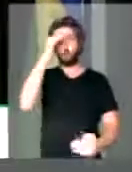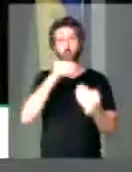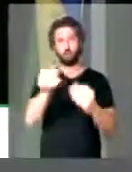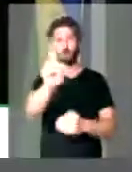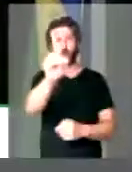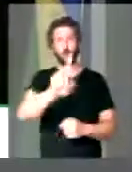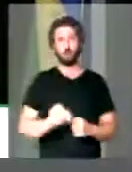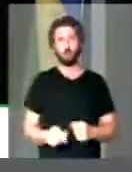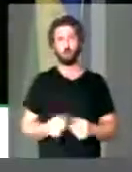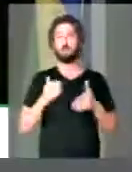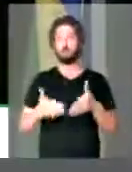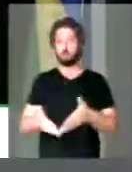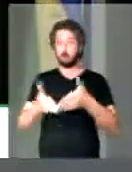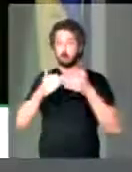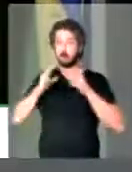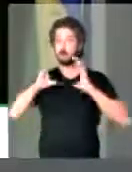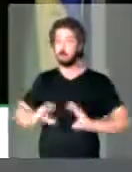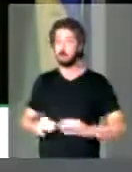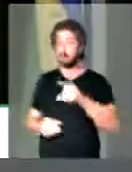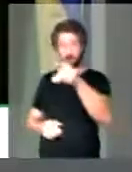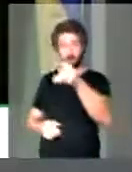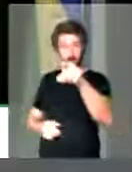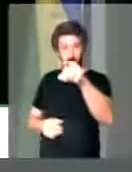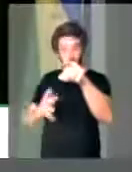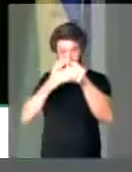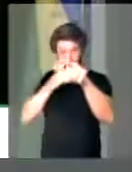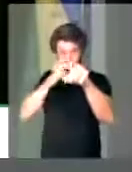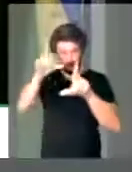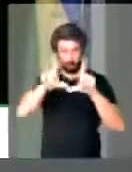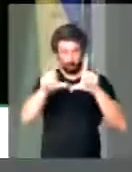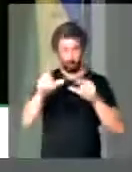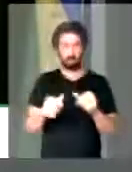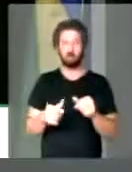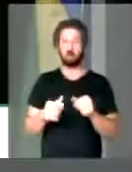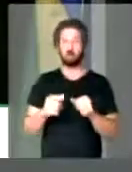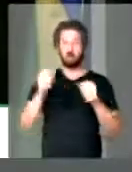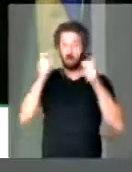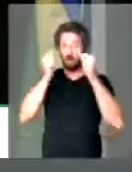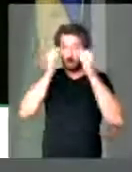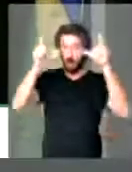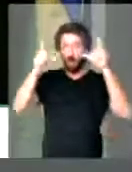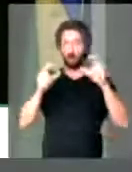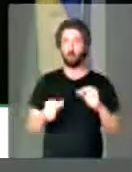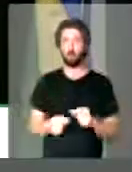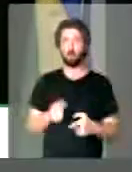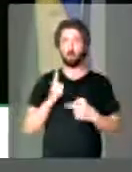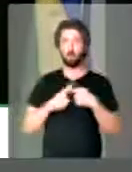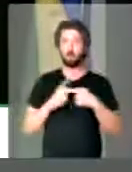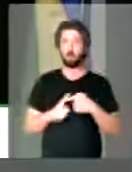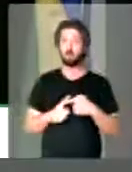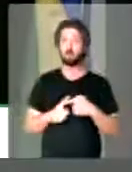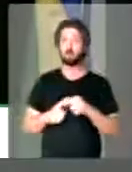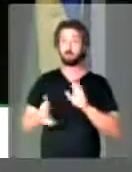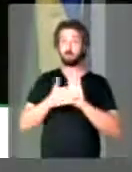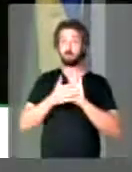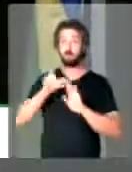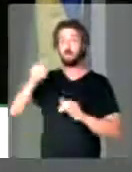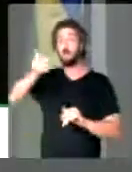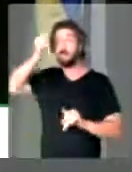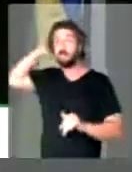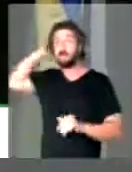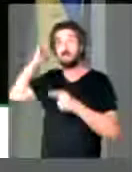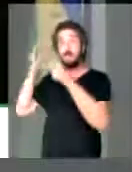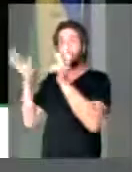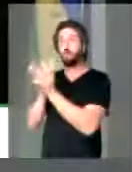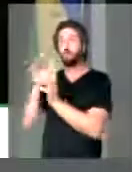E peço ao cidadão que está nos ouvindo, nos assistindo, que fique de olho. Porque a proposta é do presidente Michel Temer